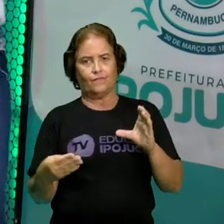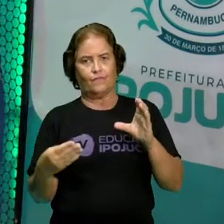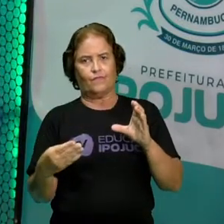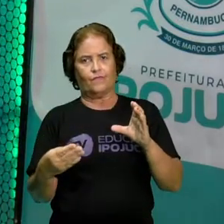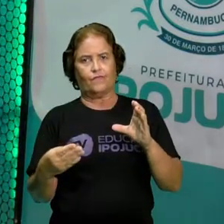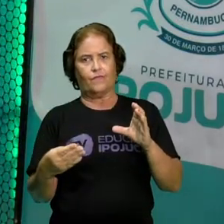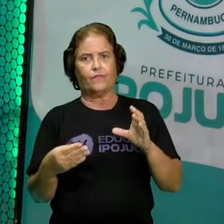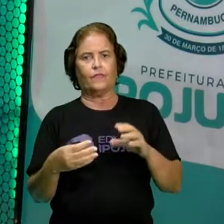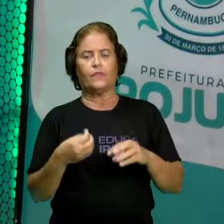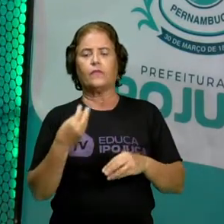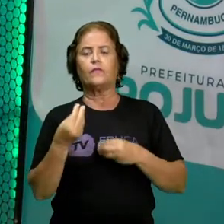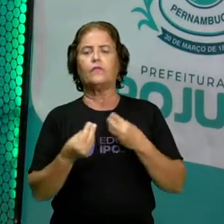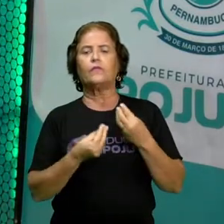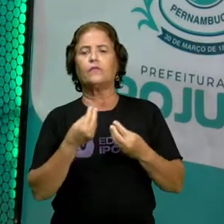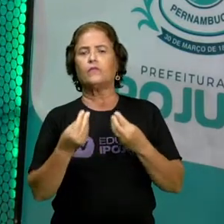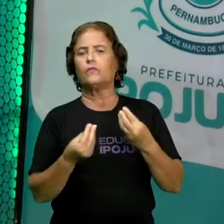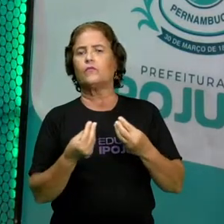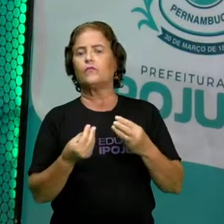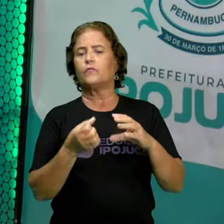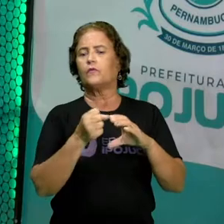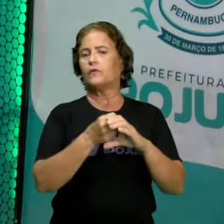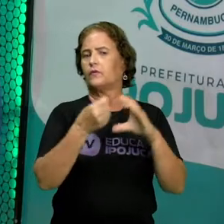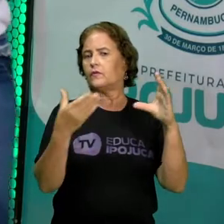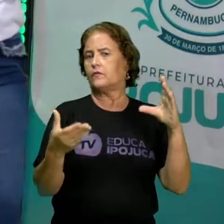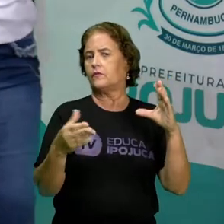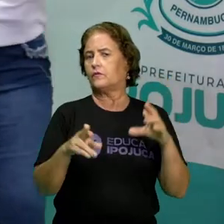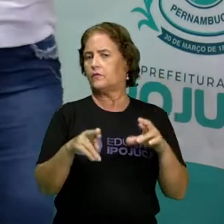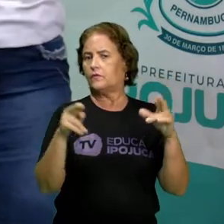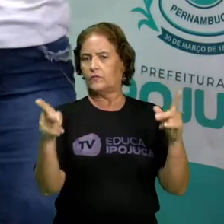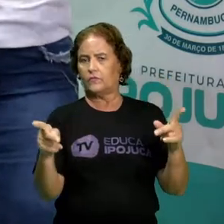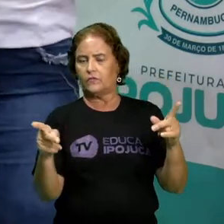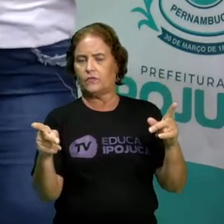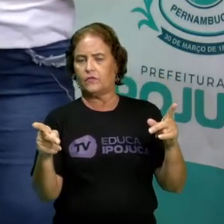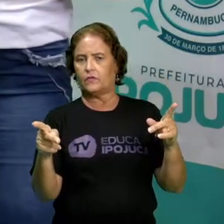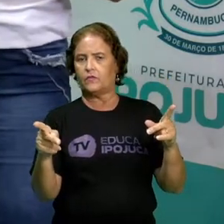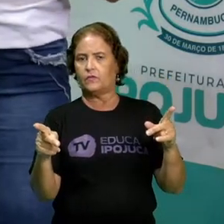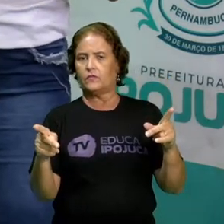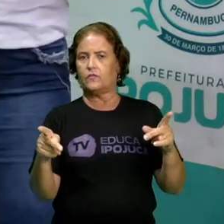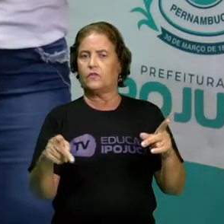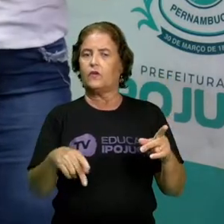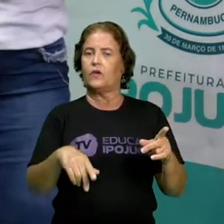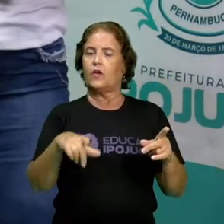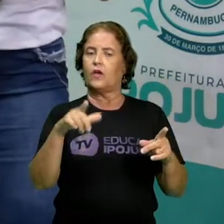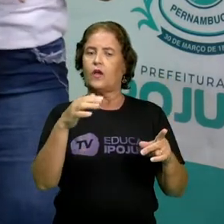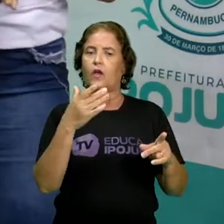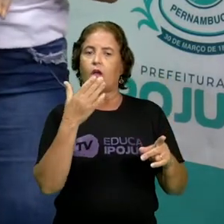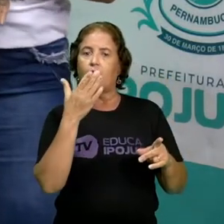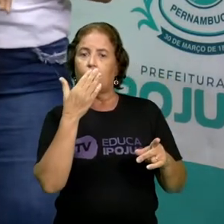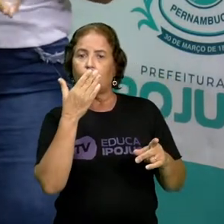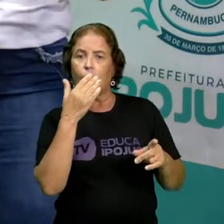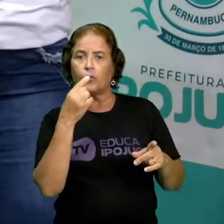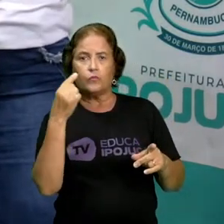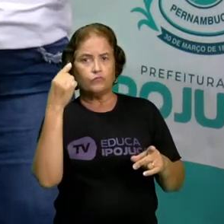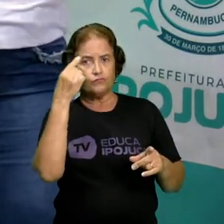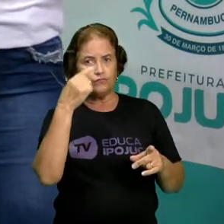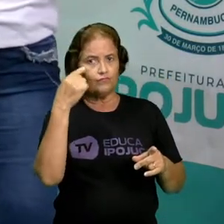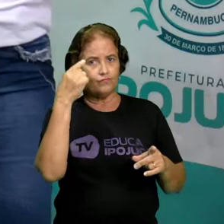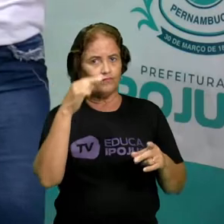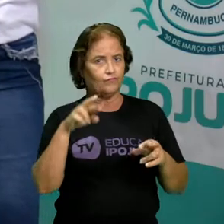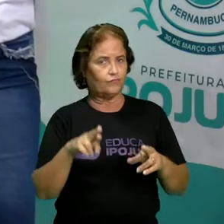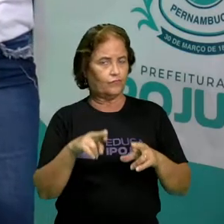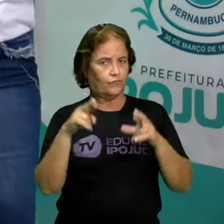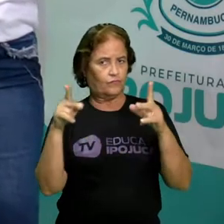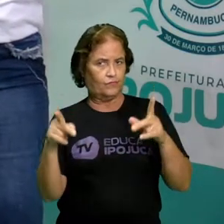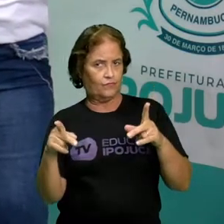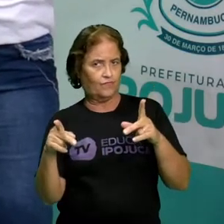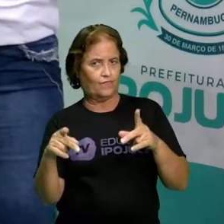assim, professora? Características diferentes. Elas possuem a cor dos olhos diferentes, a